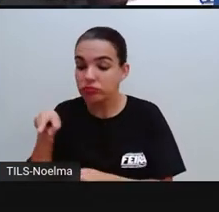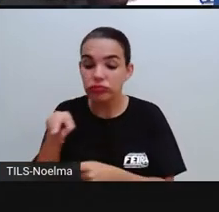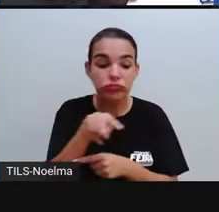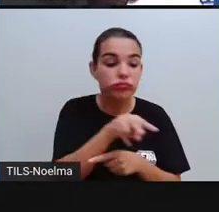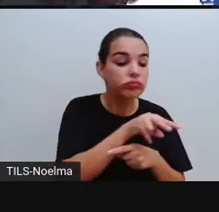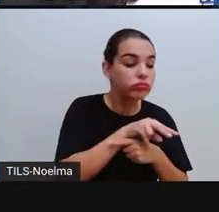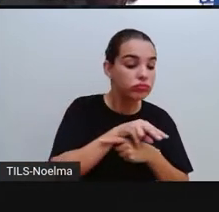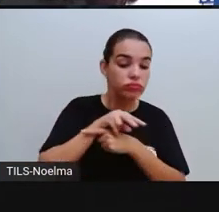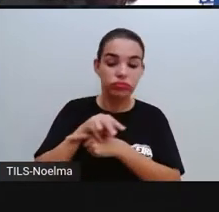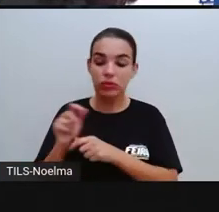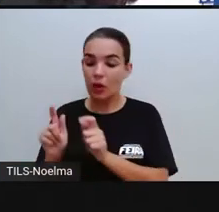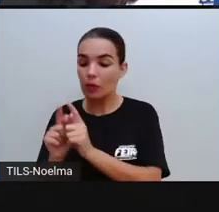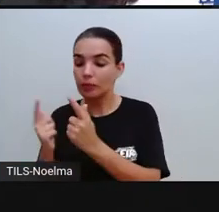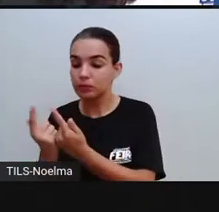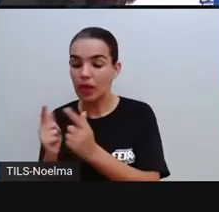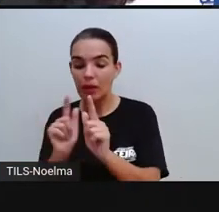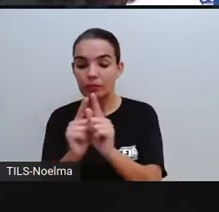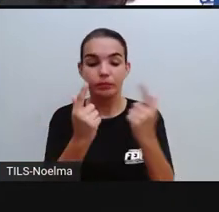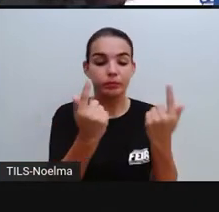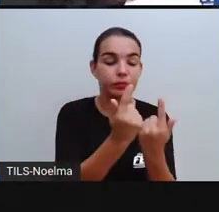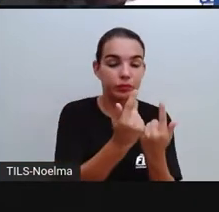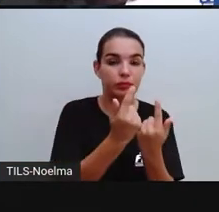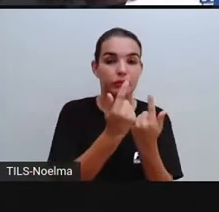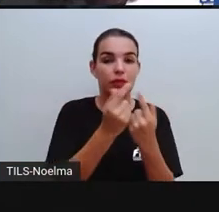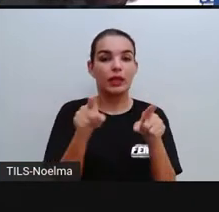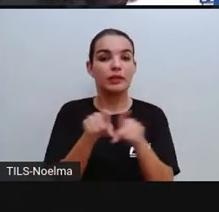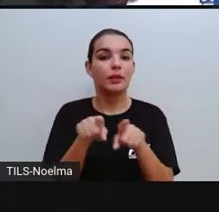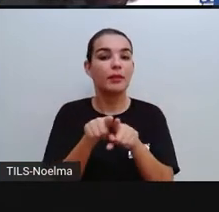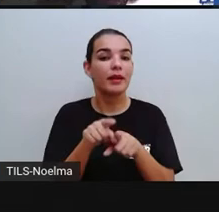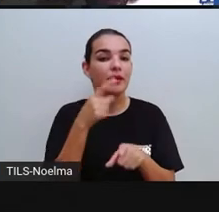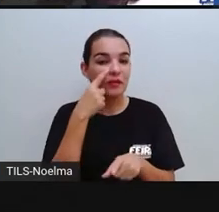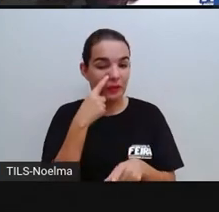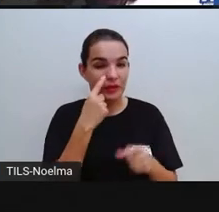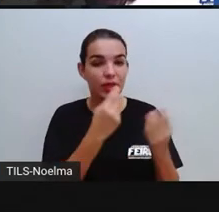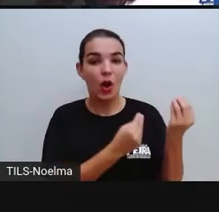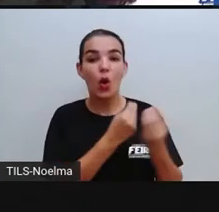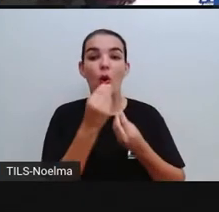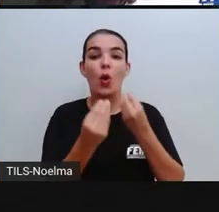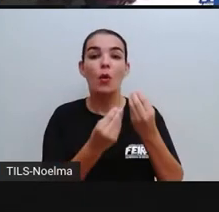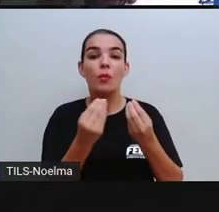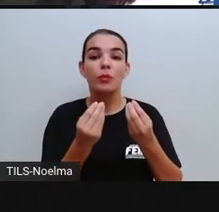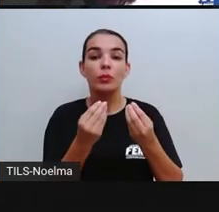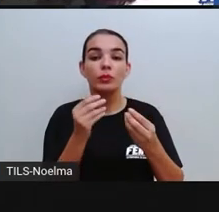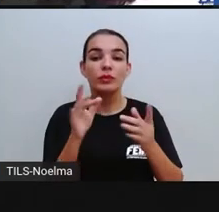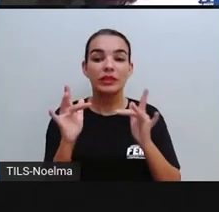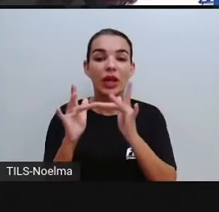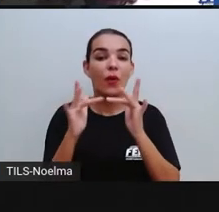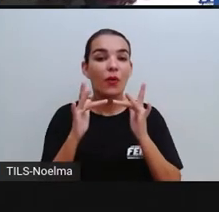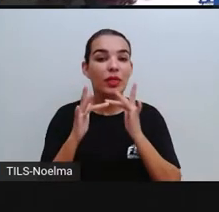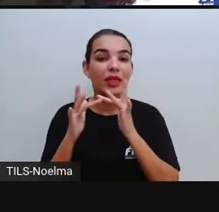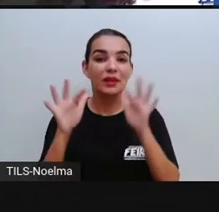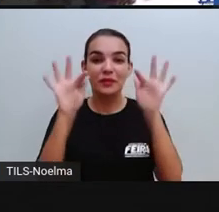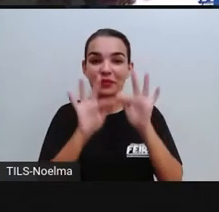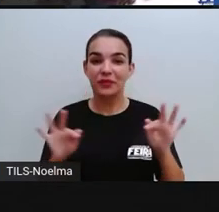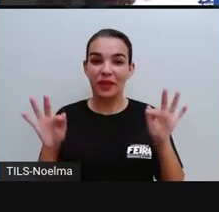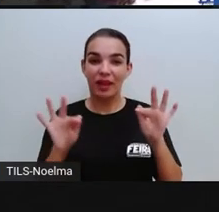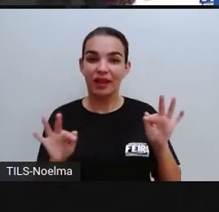de equipe por equipe e observem como eles estão ali convivendo harmoniosamente.